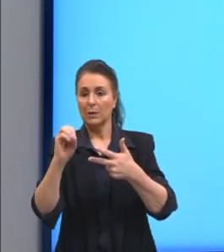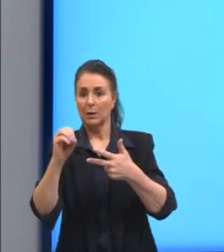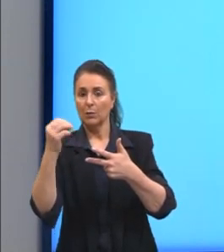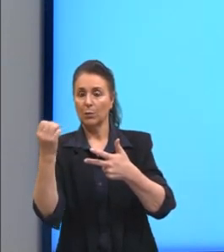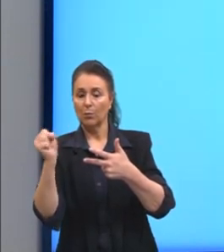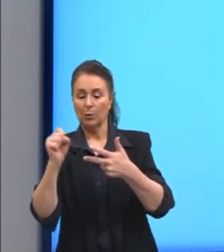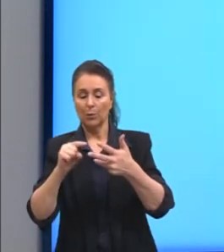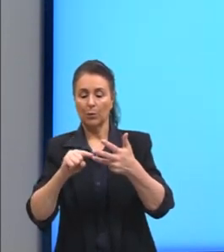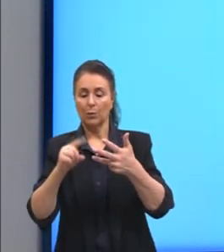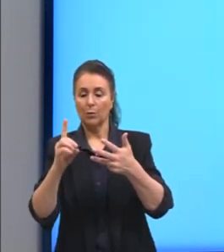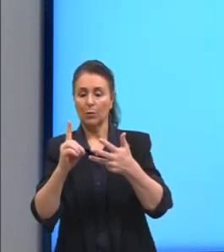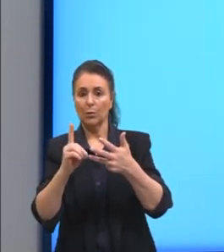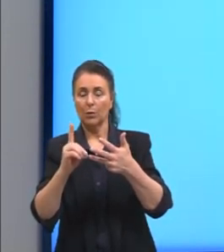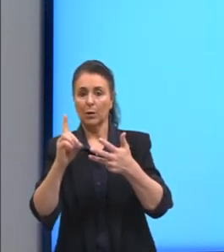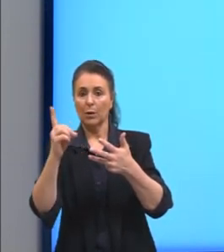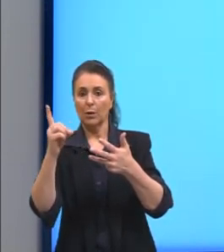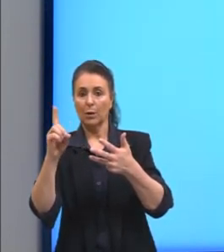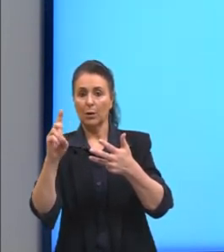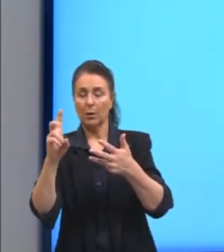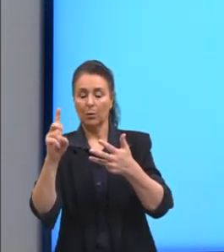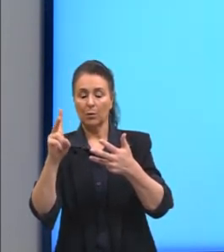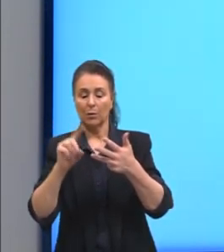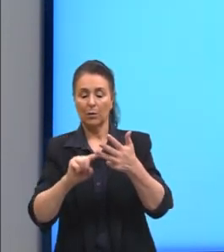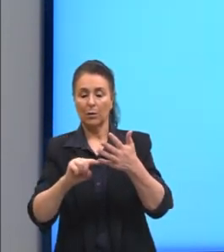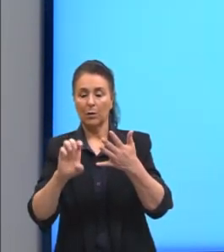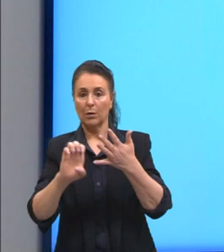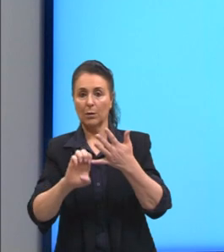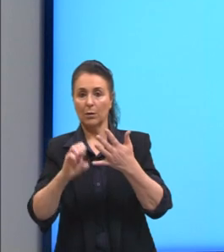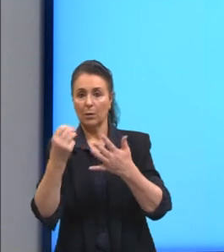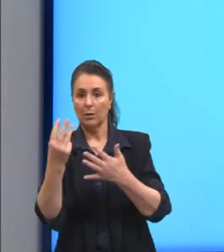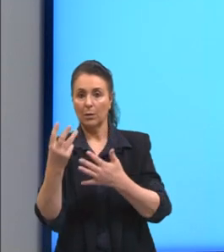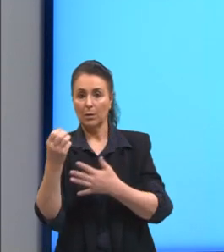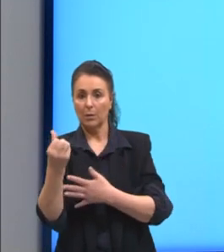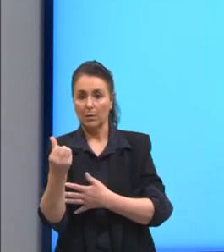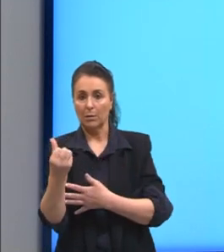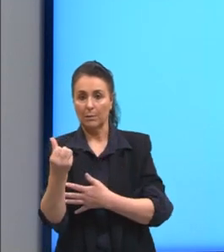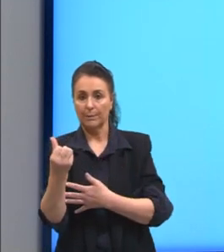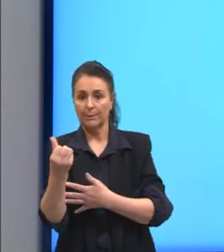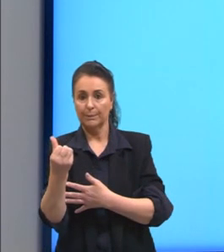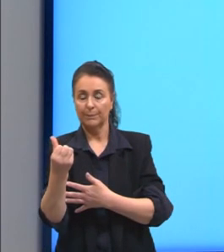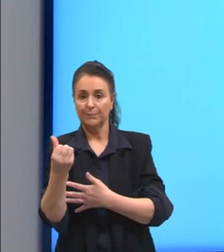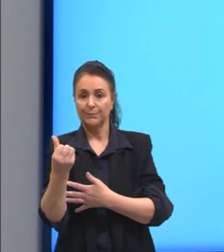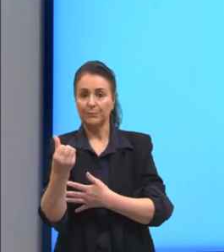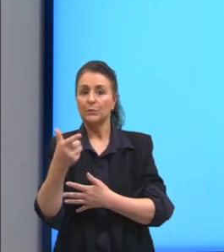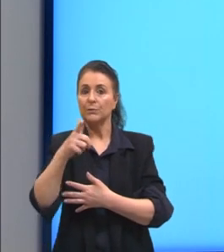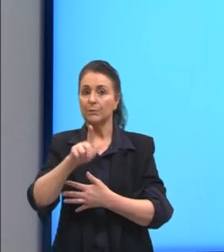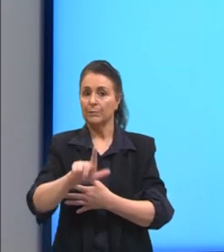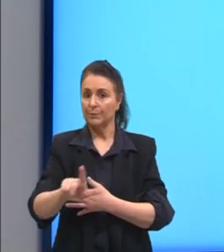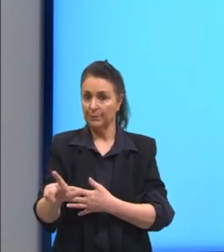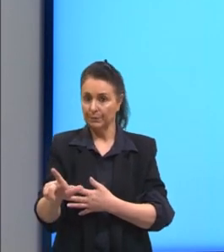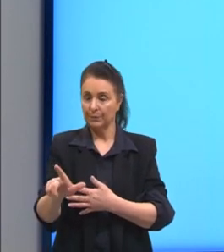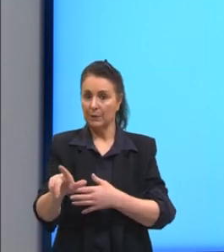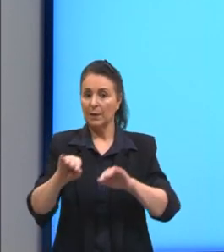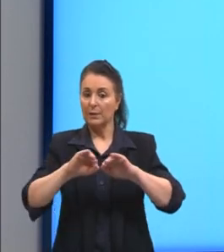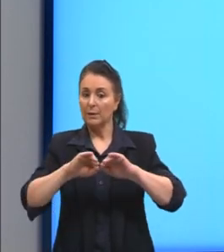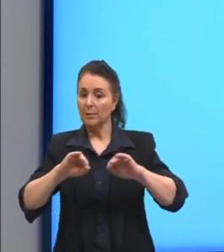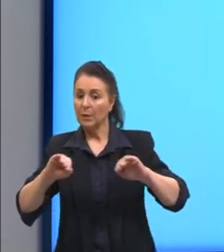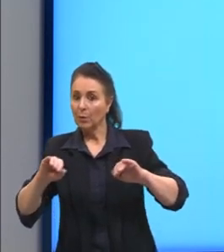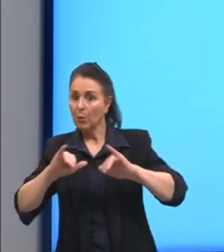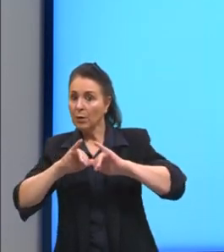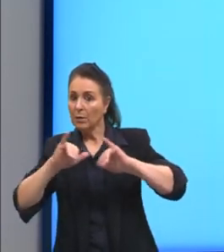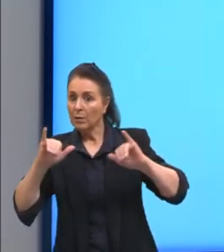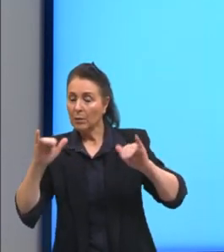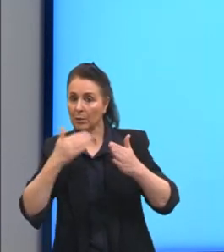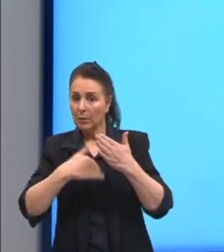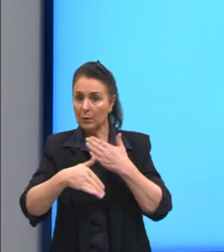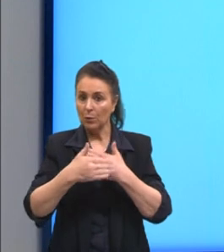Alternativa D, 12. E alternativa E, 36. De novo, separei as informações que nós